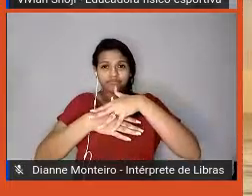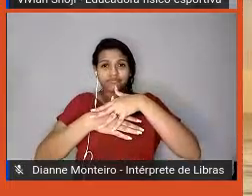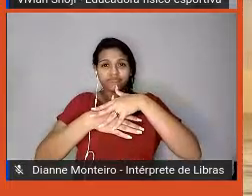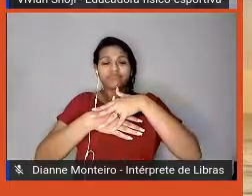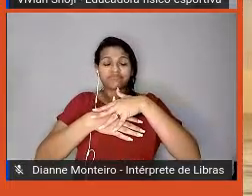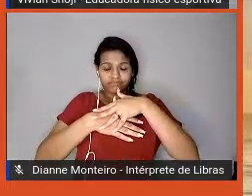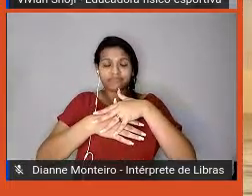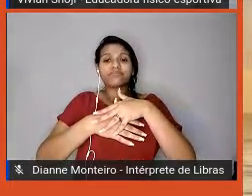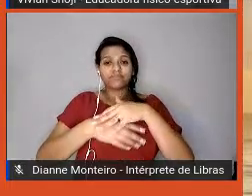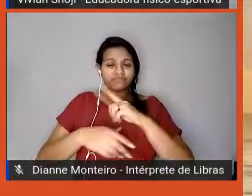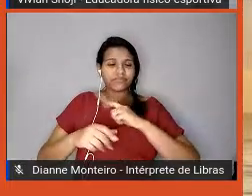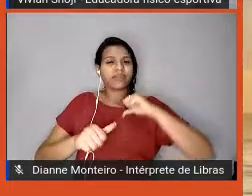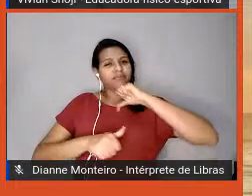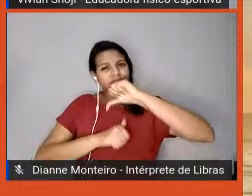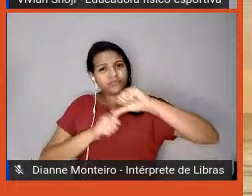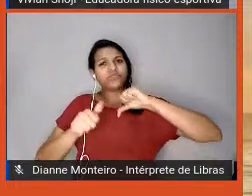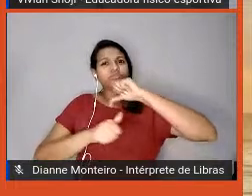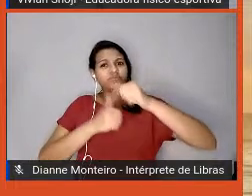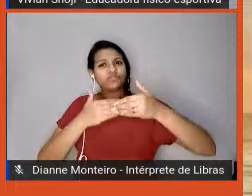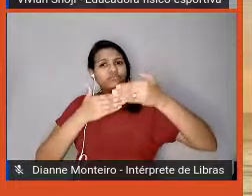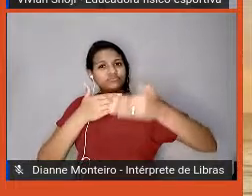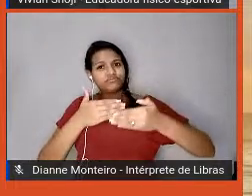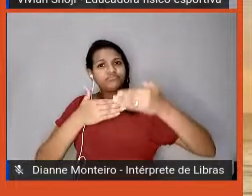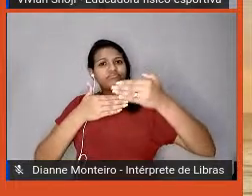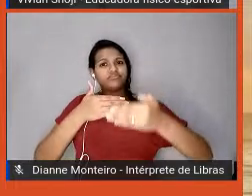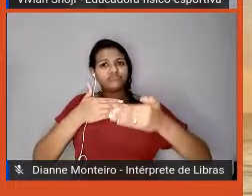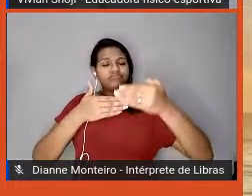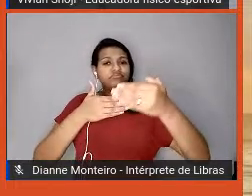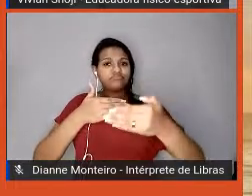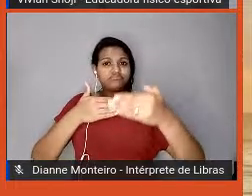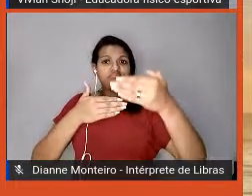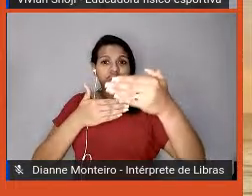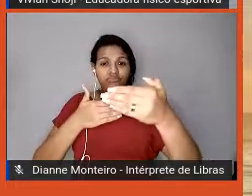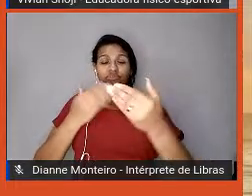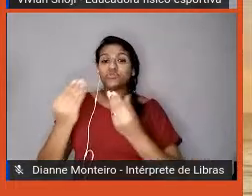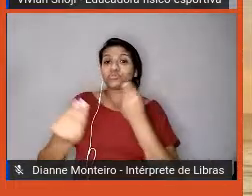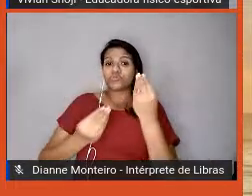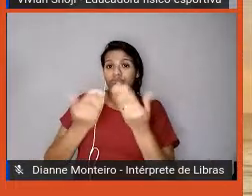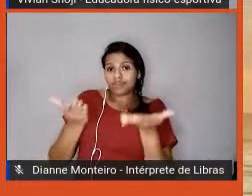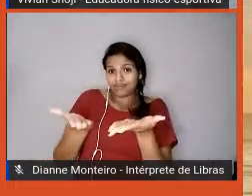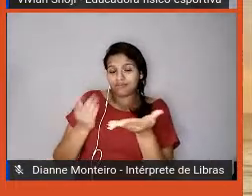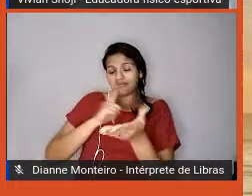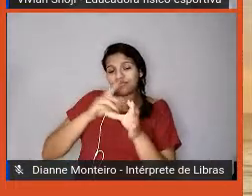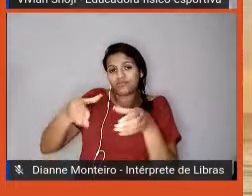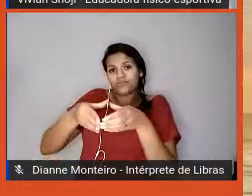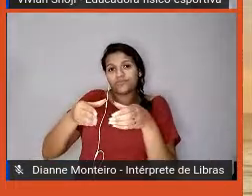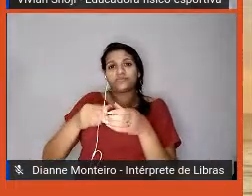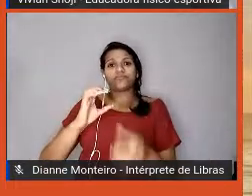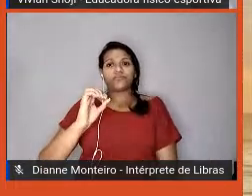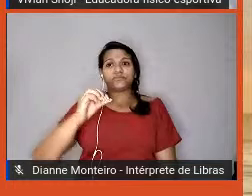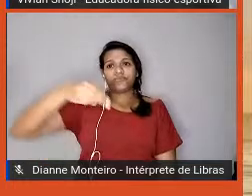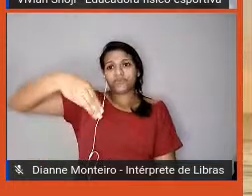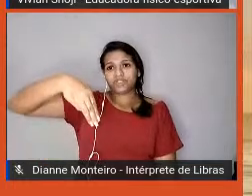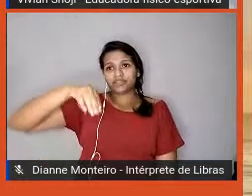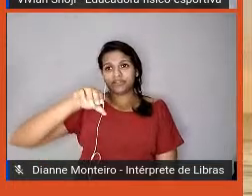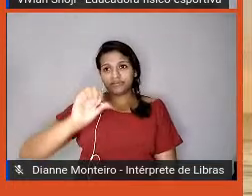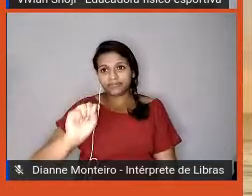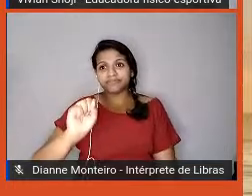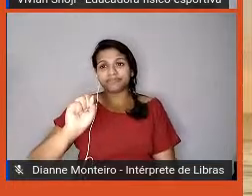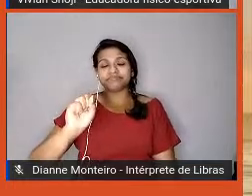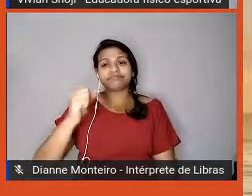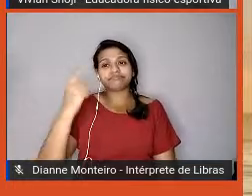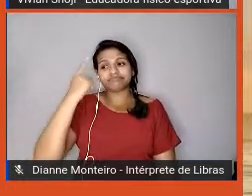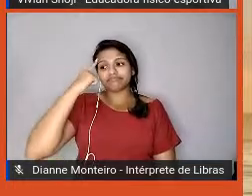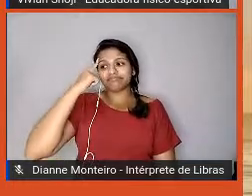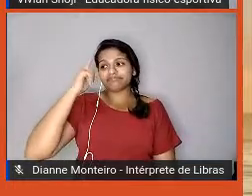modificando ao longo dos anos. A gente tem, segundo a Organização Mundial de Saúde, o conceito de saúde como um estado de